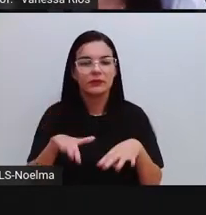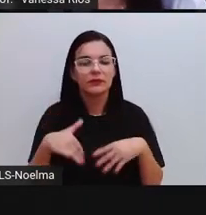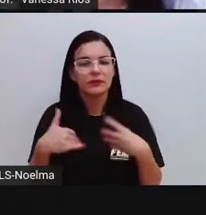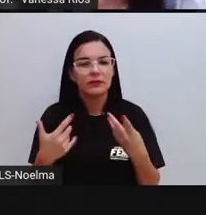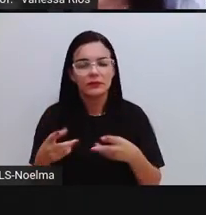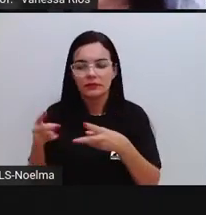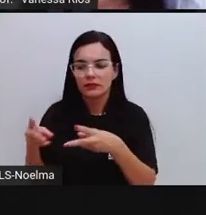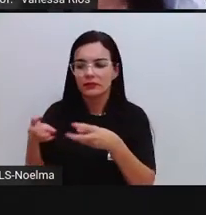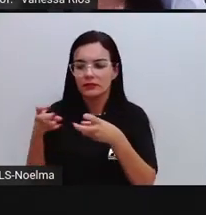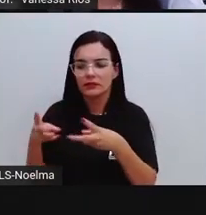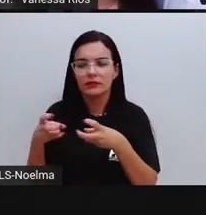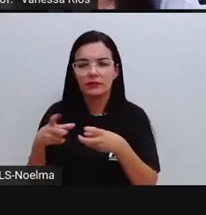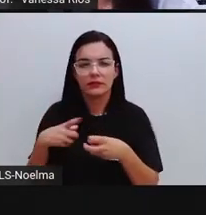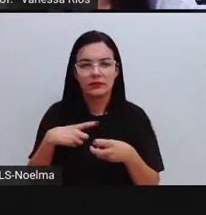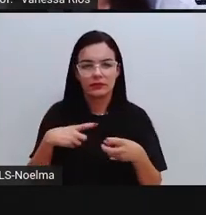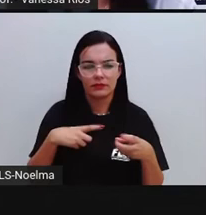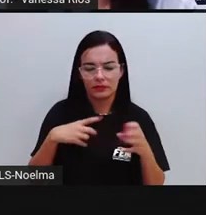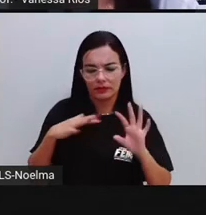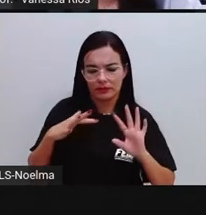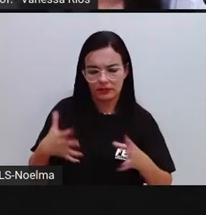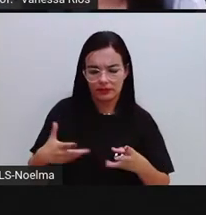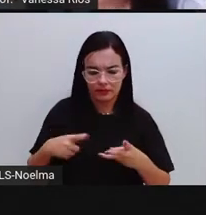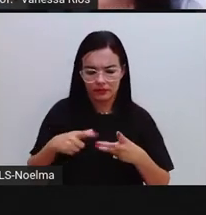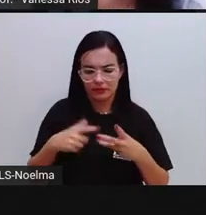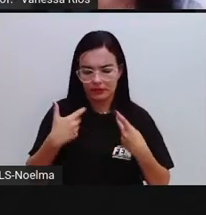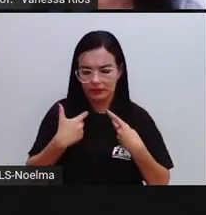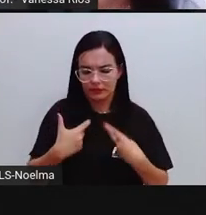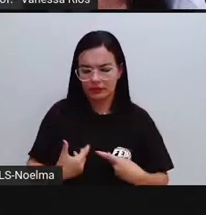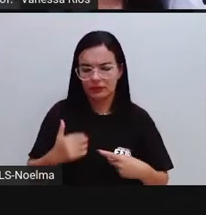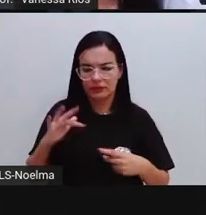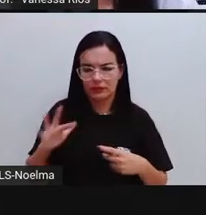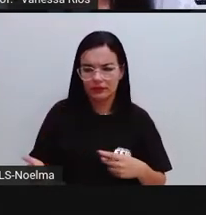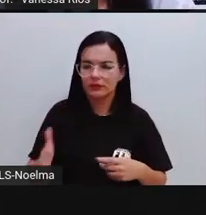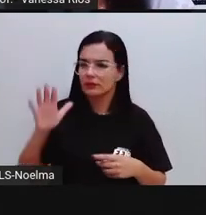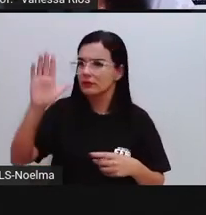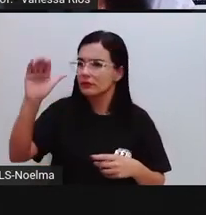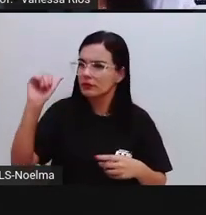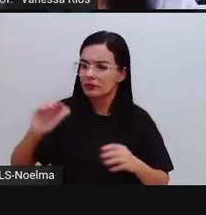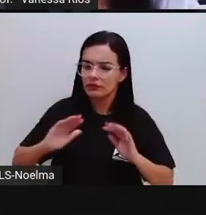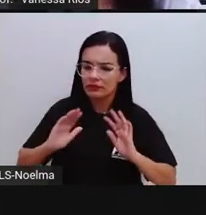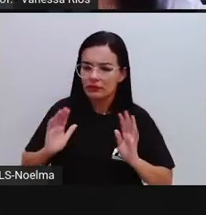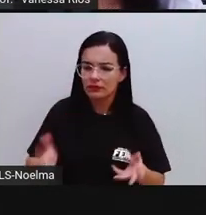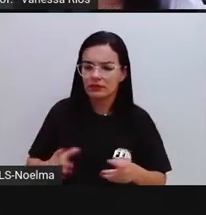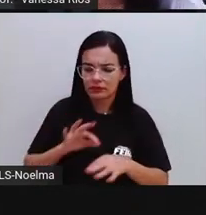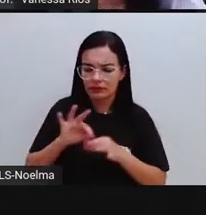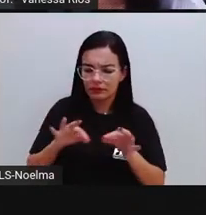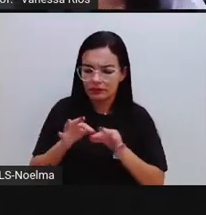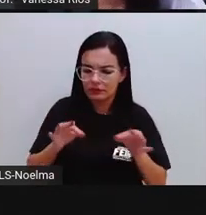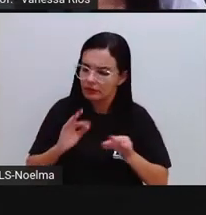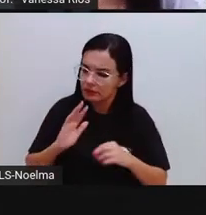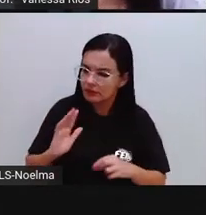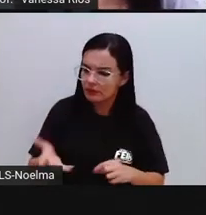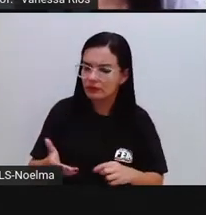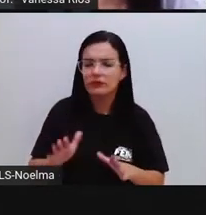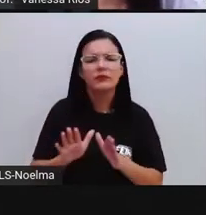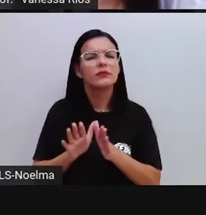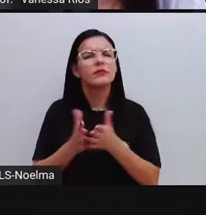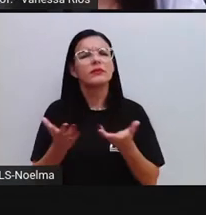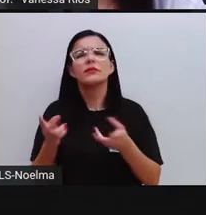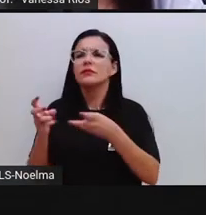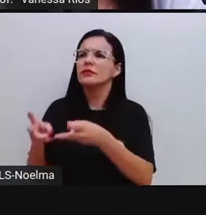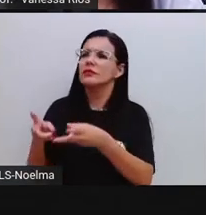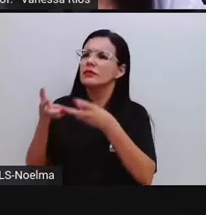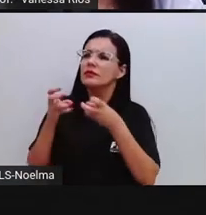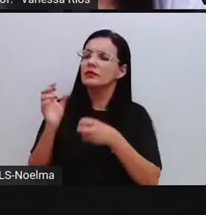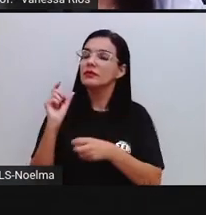percebe. Tinha, cansava, chamava, amarrei. Quando a gente observa essas